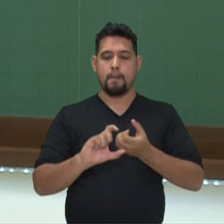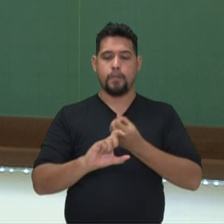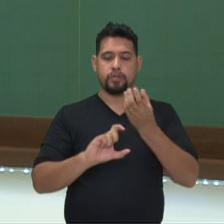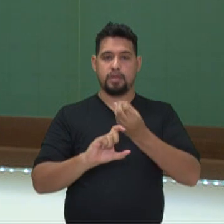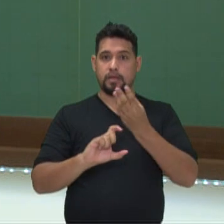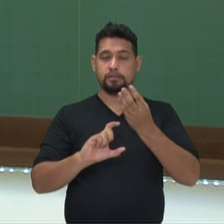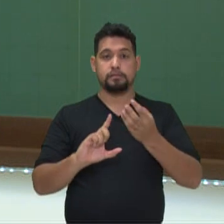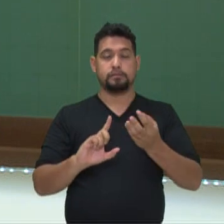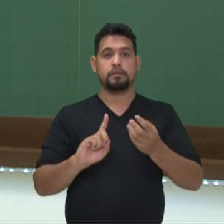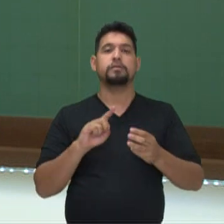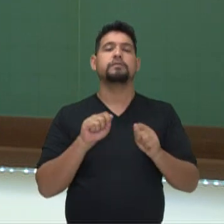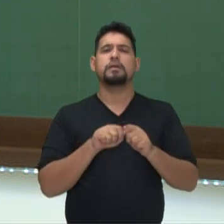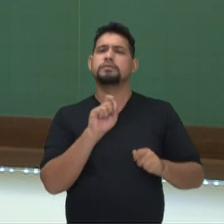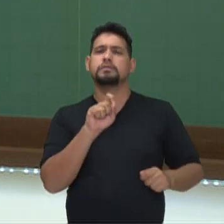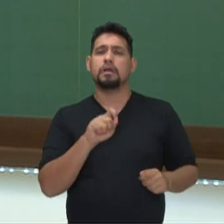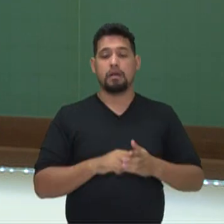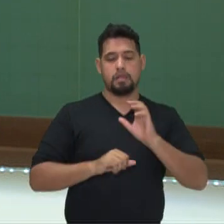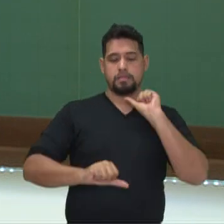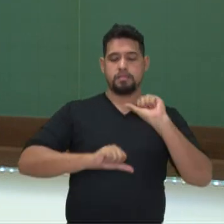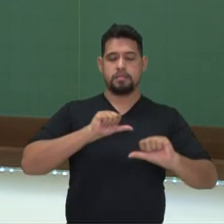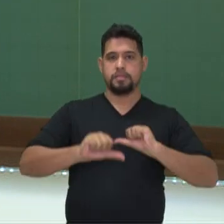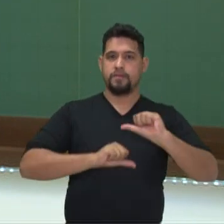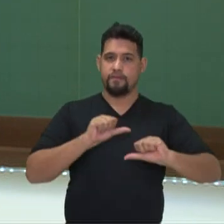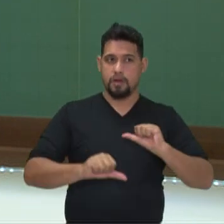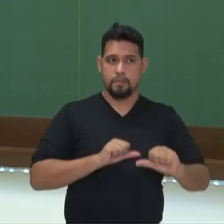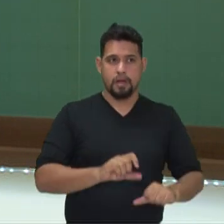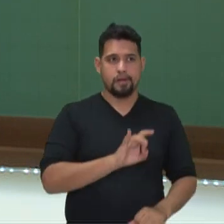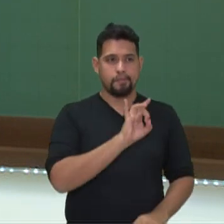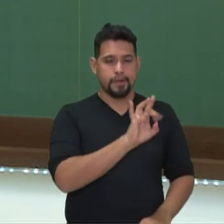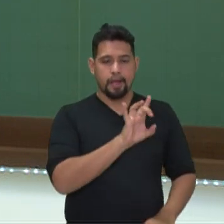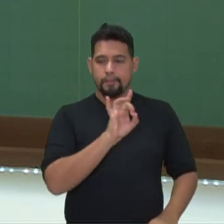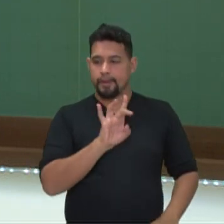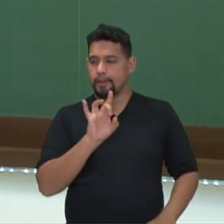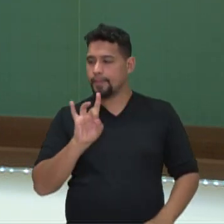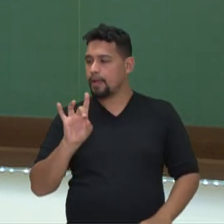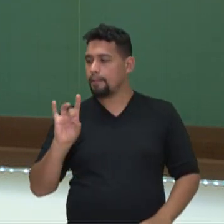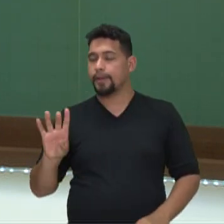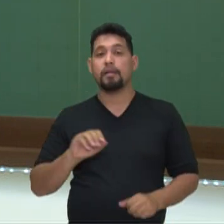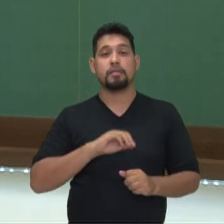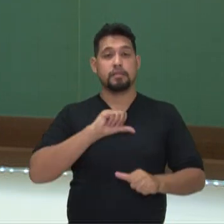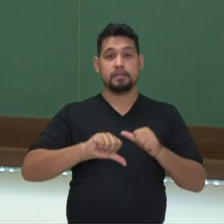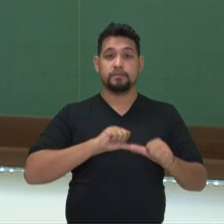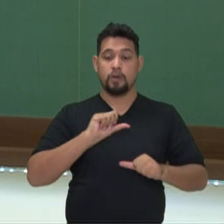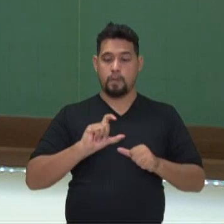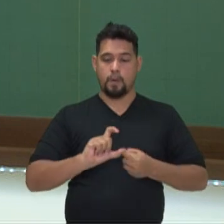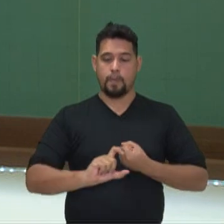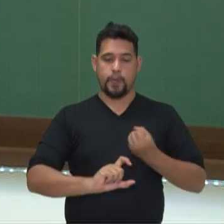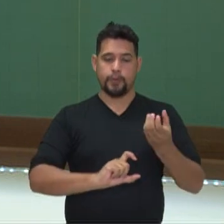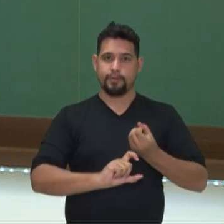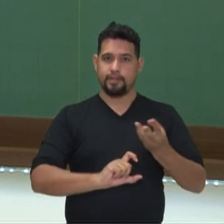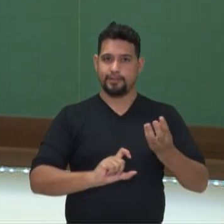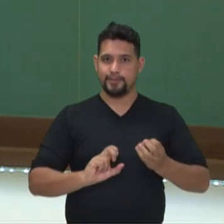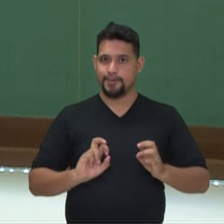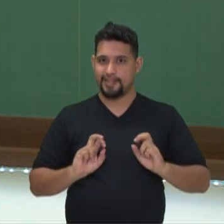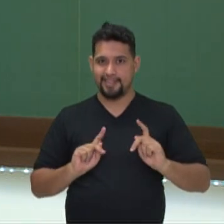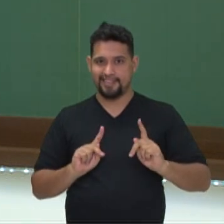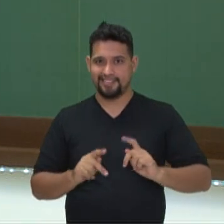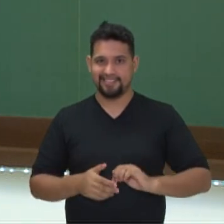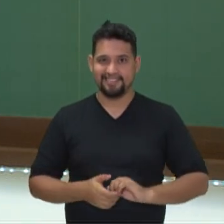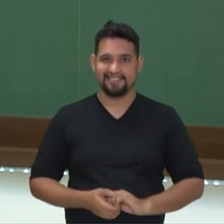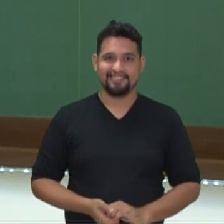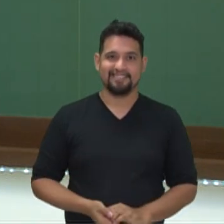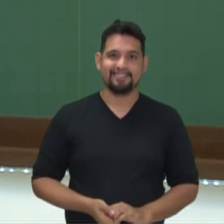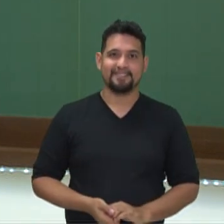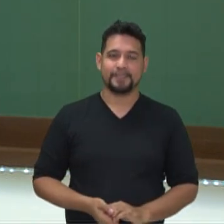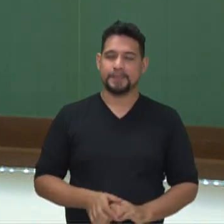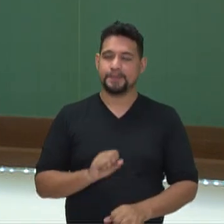né? Nós transformamos cada termo desse do produto em uma potência, ok? Bom,